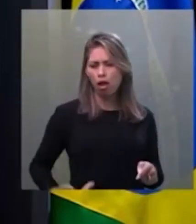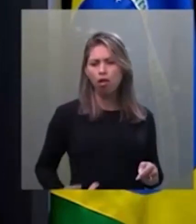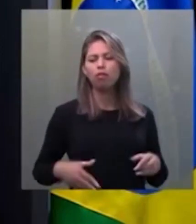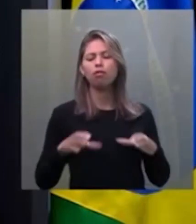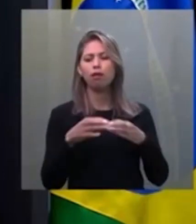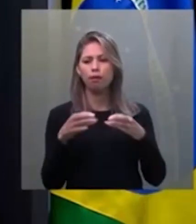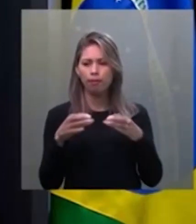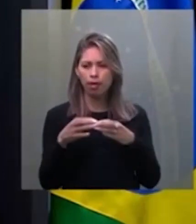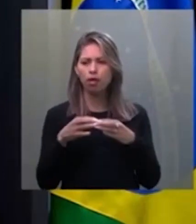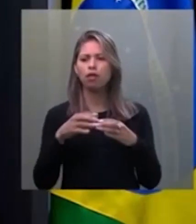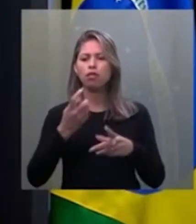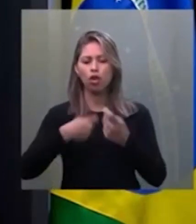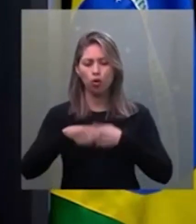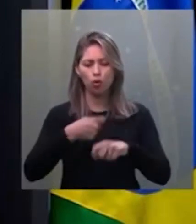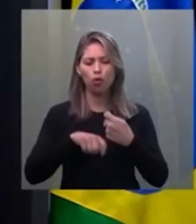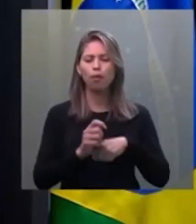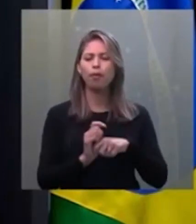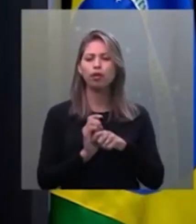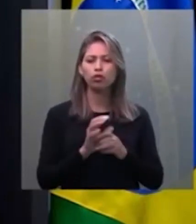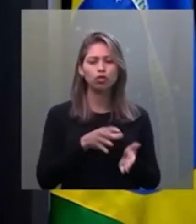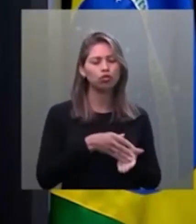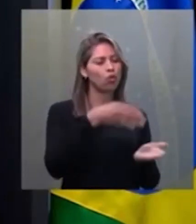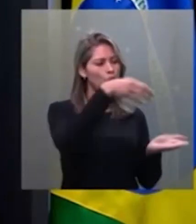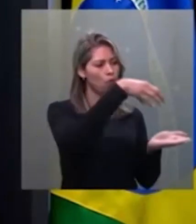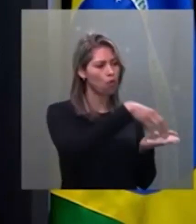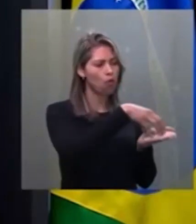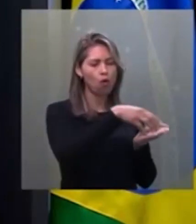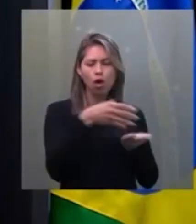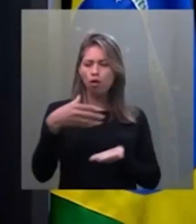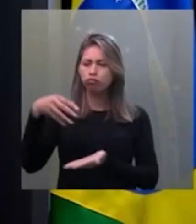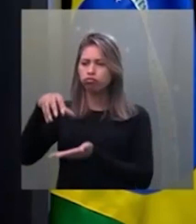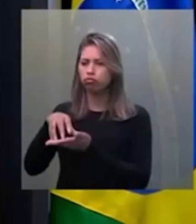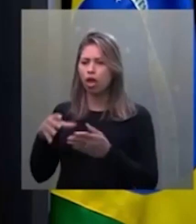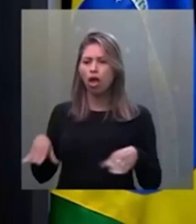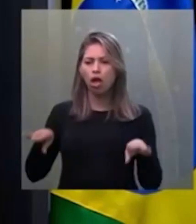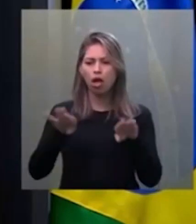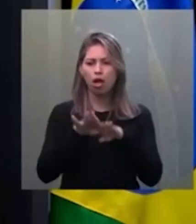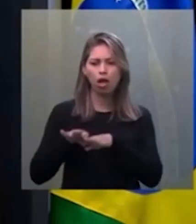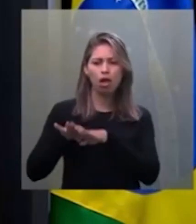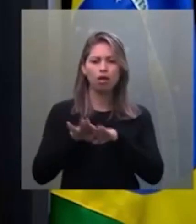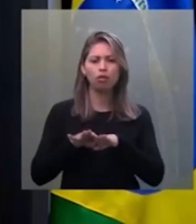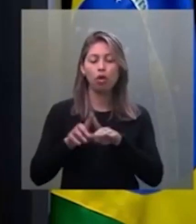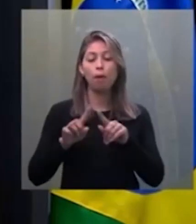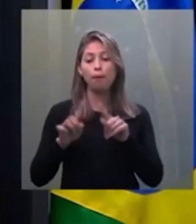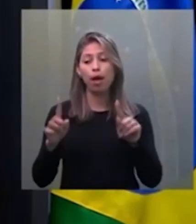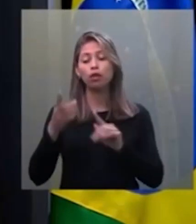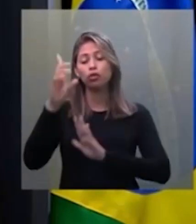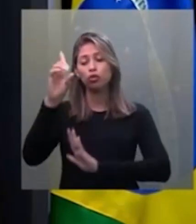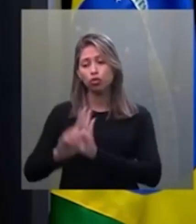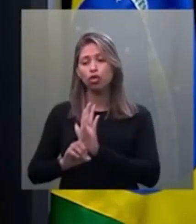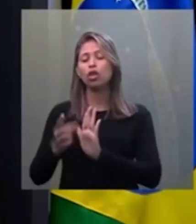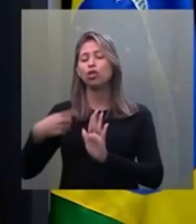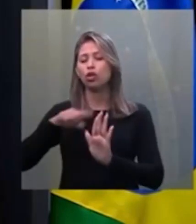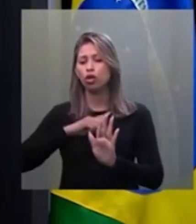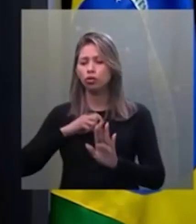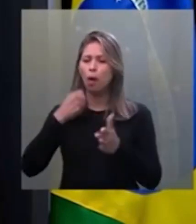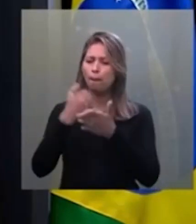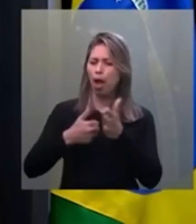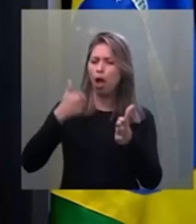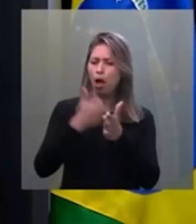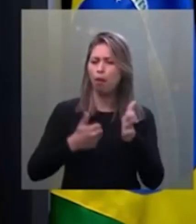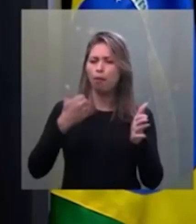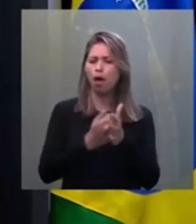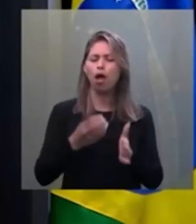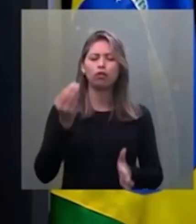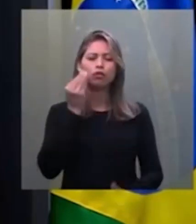econômica no sentido de incluir a todos. Mas, como é um direito, a luta continua. A proposta, apesar de ter sido